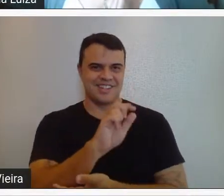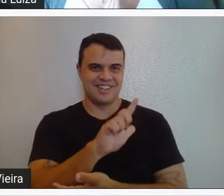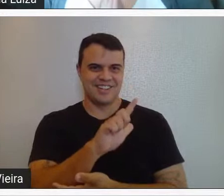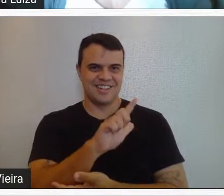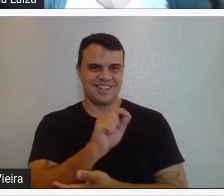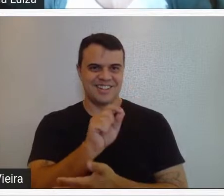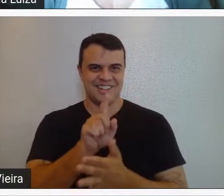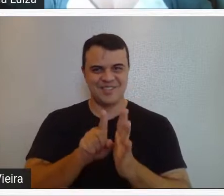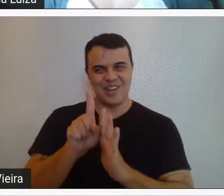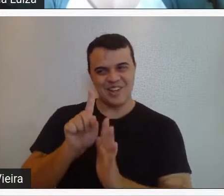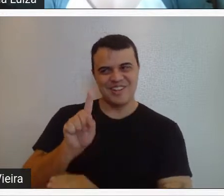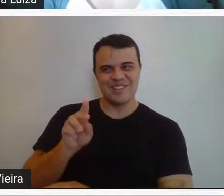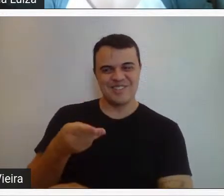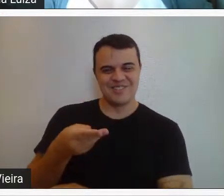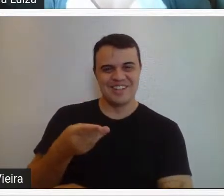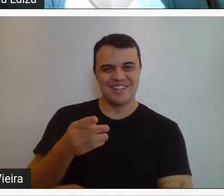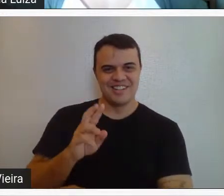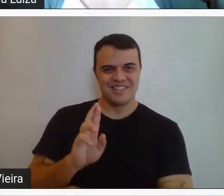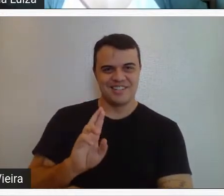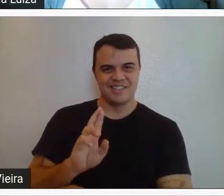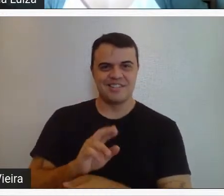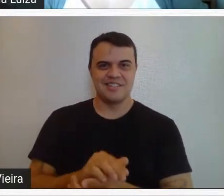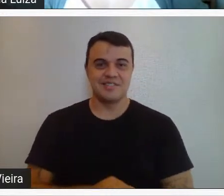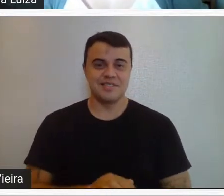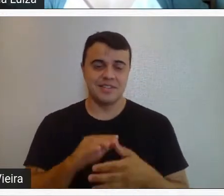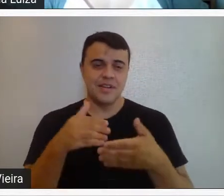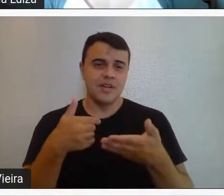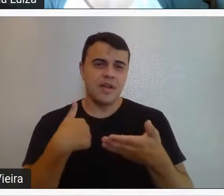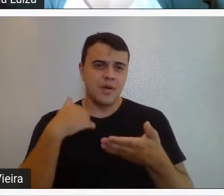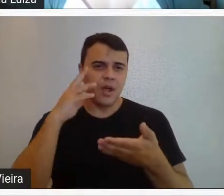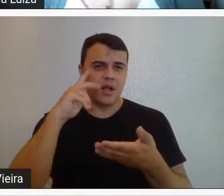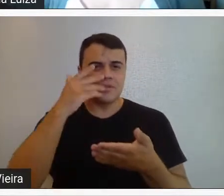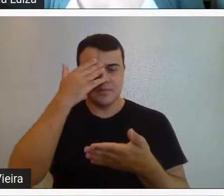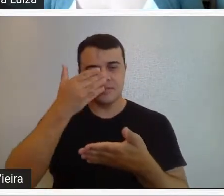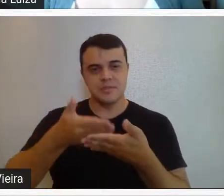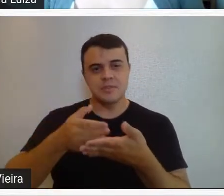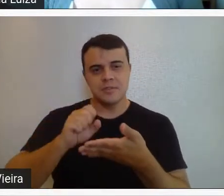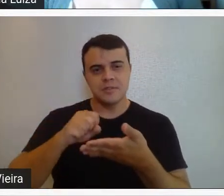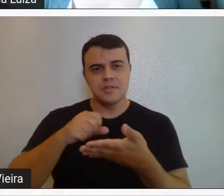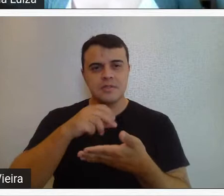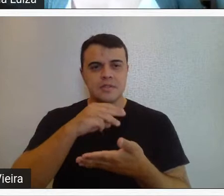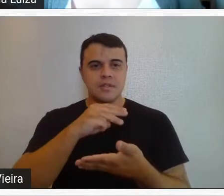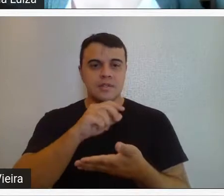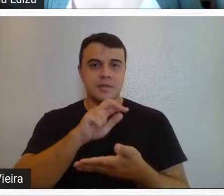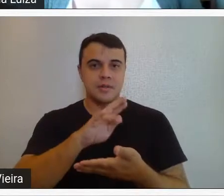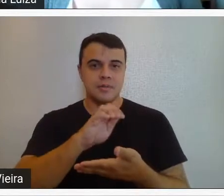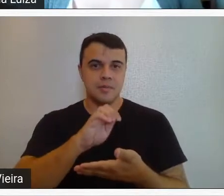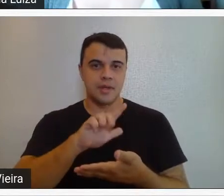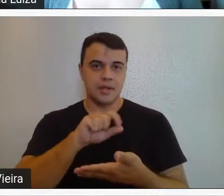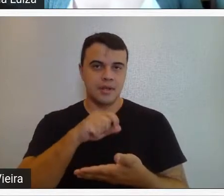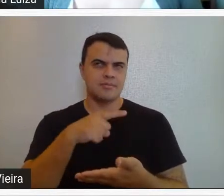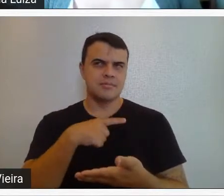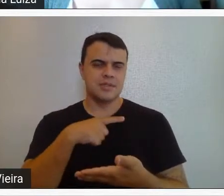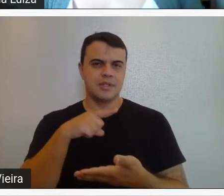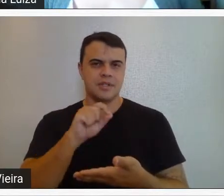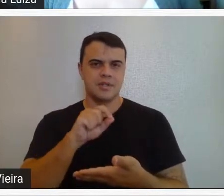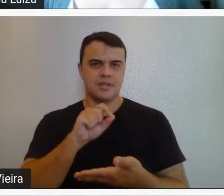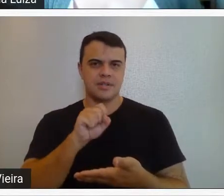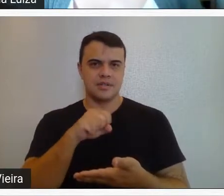Pergunta de um milhão de dólares. Eu acredito que sim. Eu acho que a Marília tem até mais